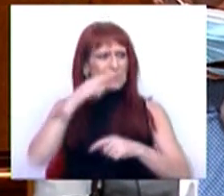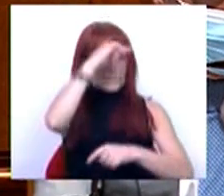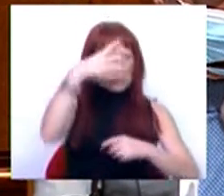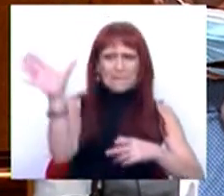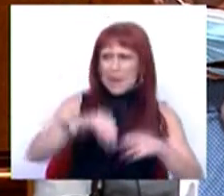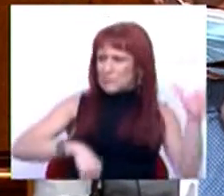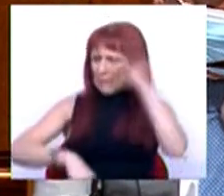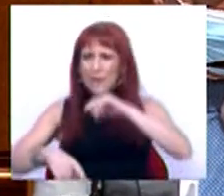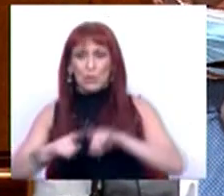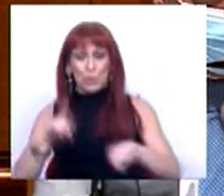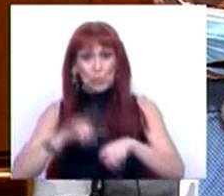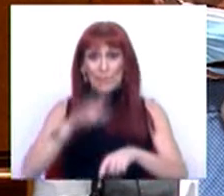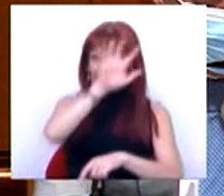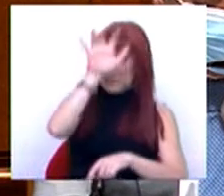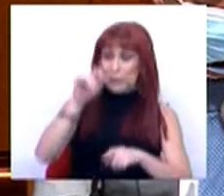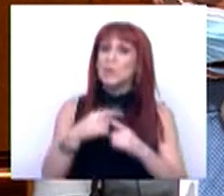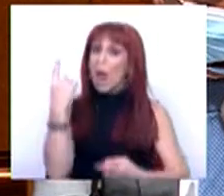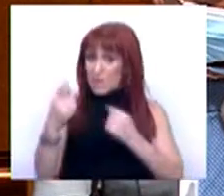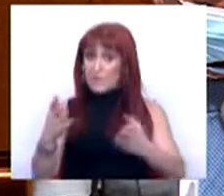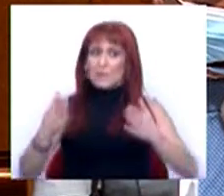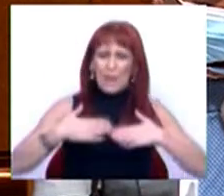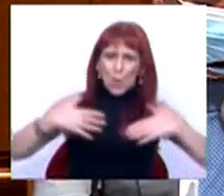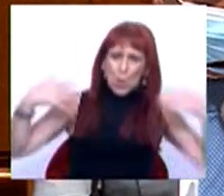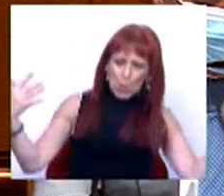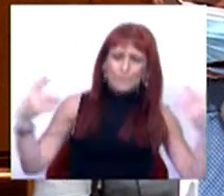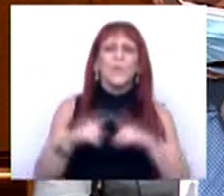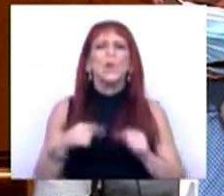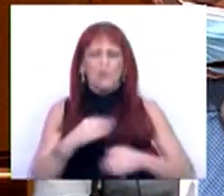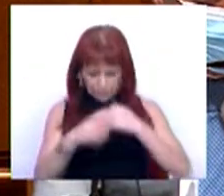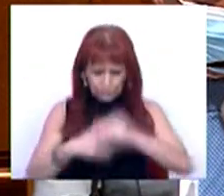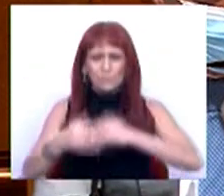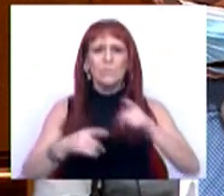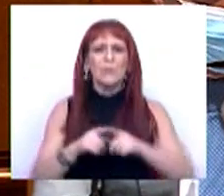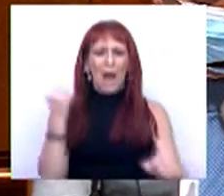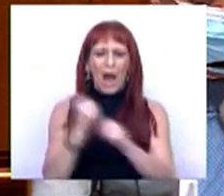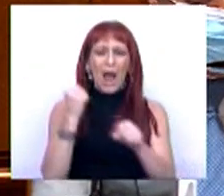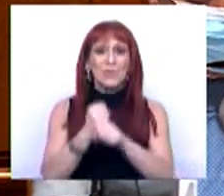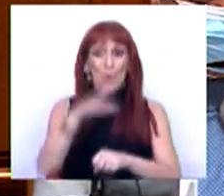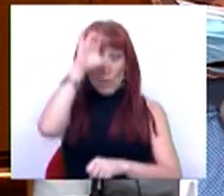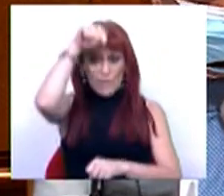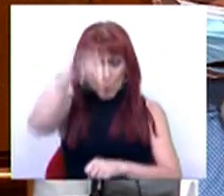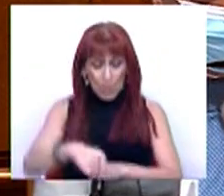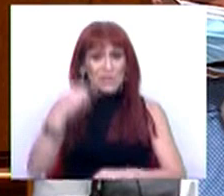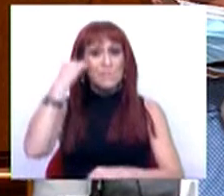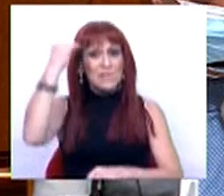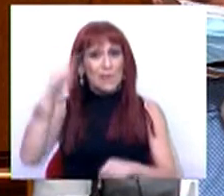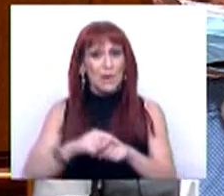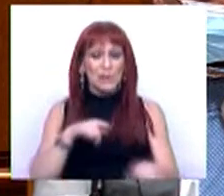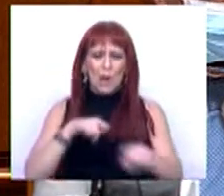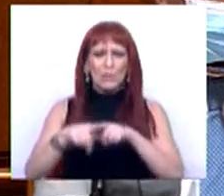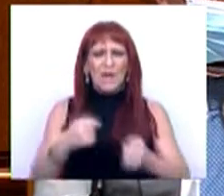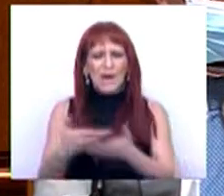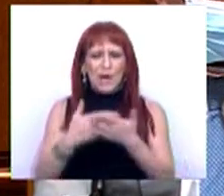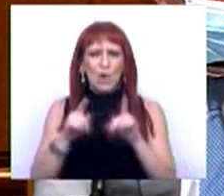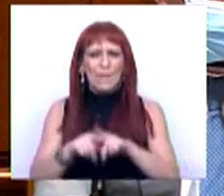dificuldade que os períodos de incerteza muitas vezes nos trazem, que nós estamos a conduzir à ação deste Governo e em particular a política